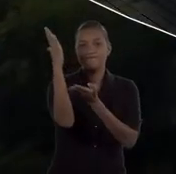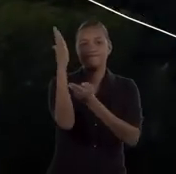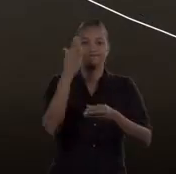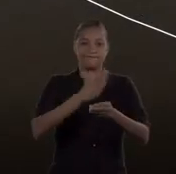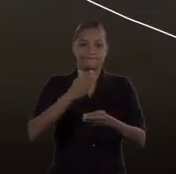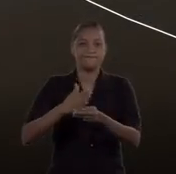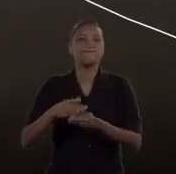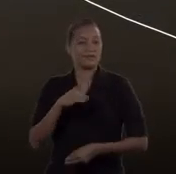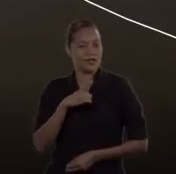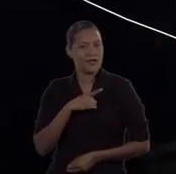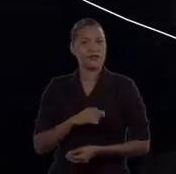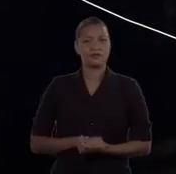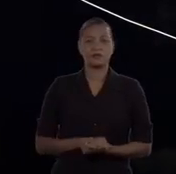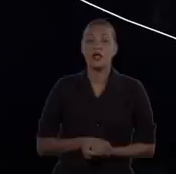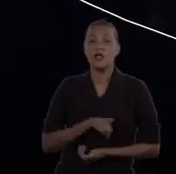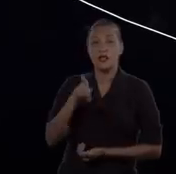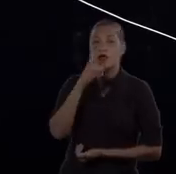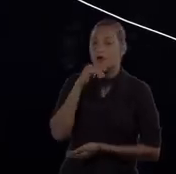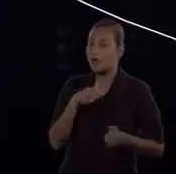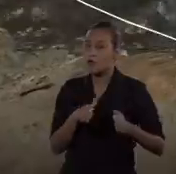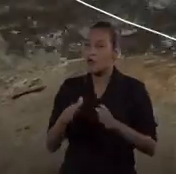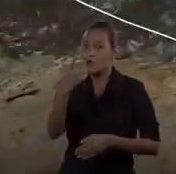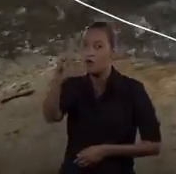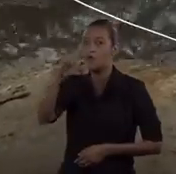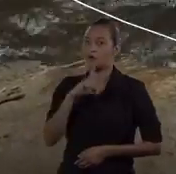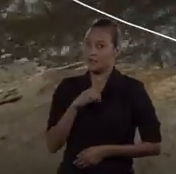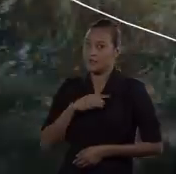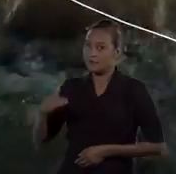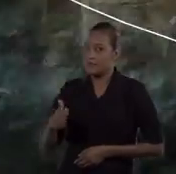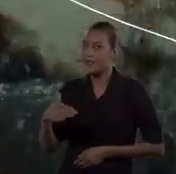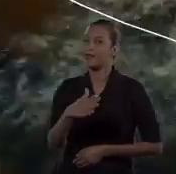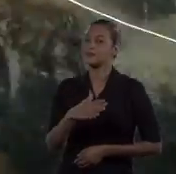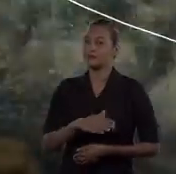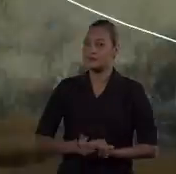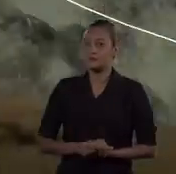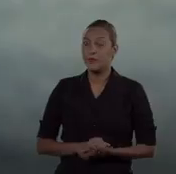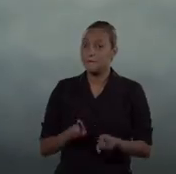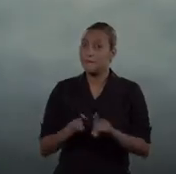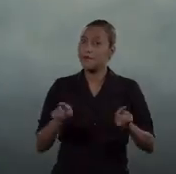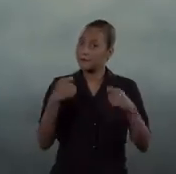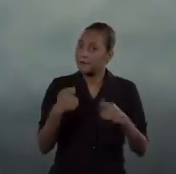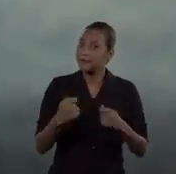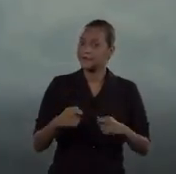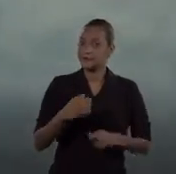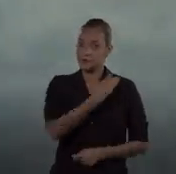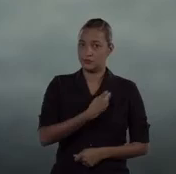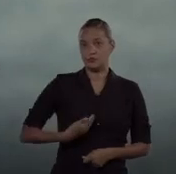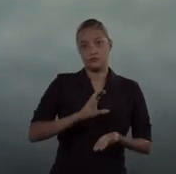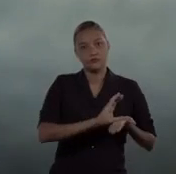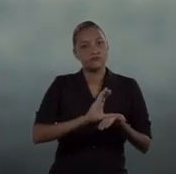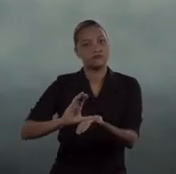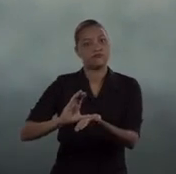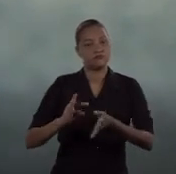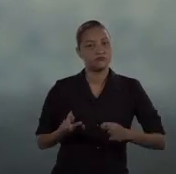castanha. No Solimões, na calha do Juruá, a quantidade de produção de peixe é enorme. Mas é necessário o Estado entrar